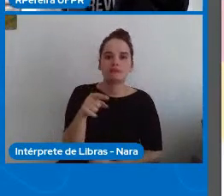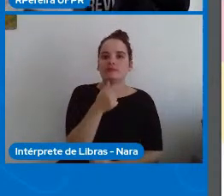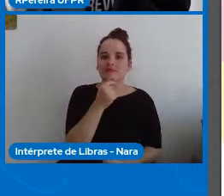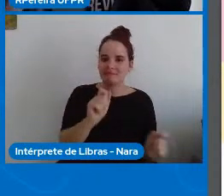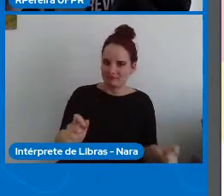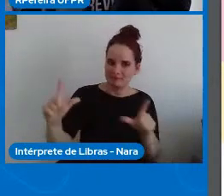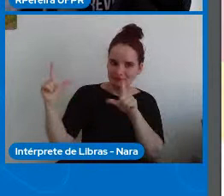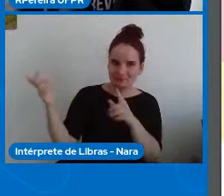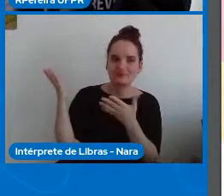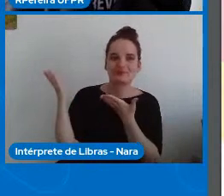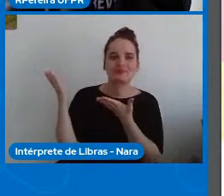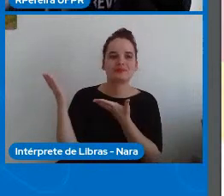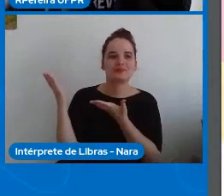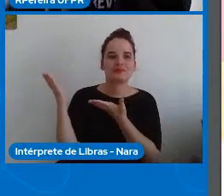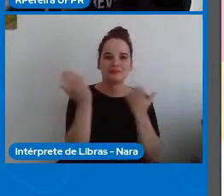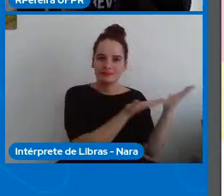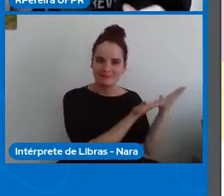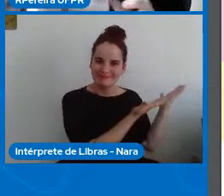Obrigado, Leonardo.